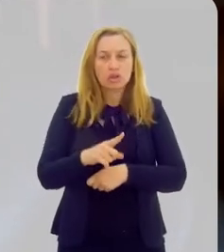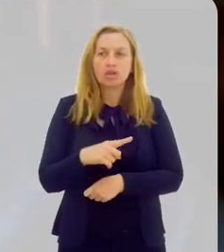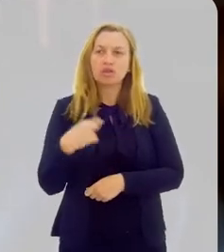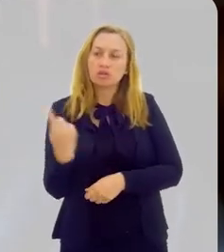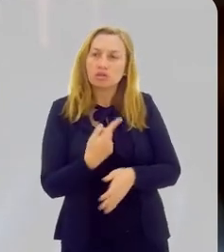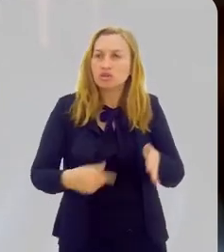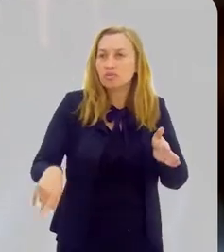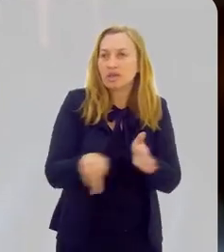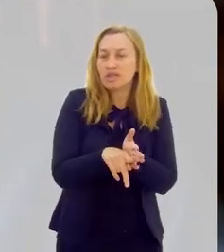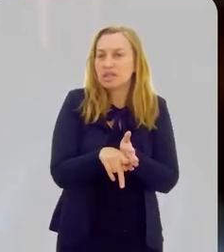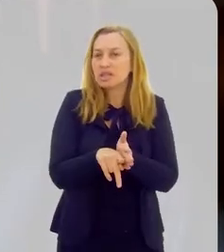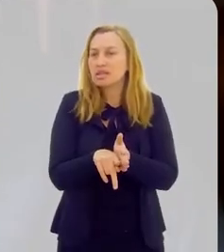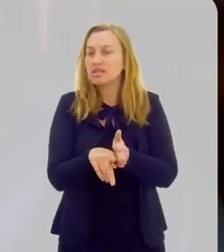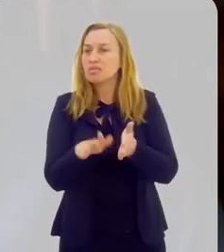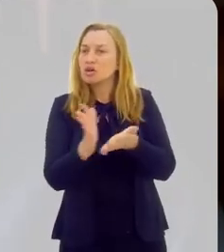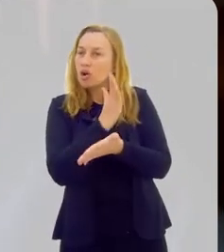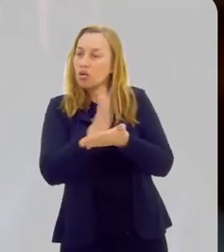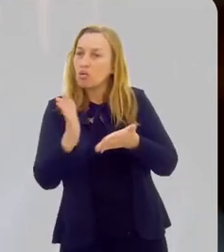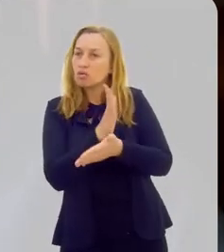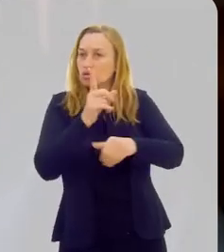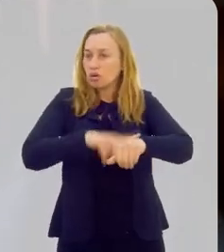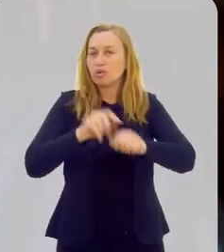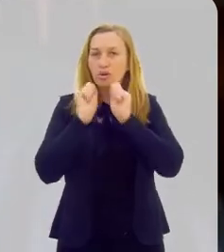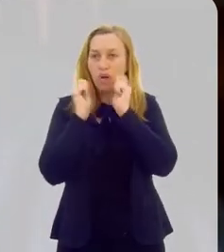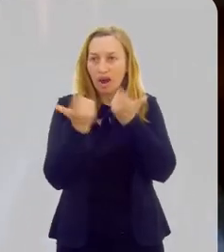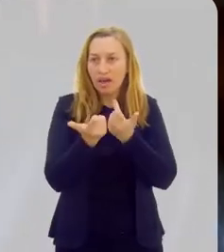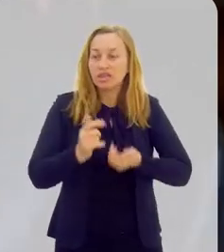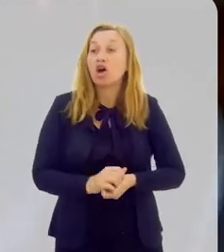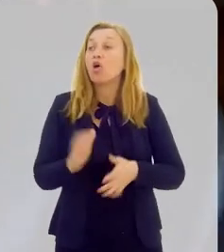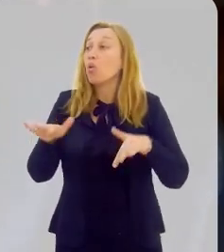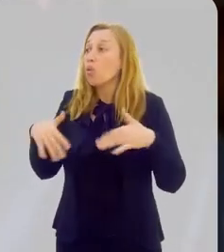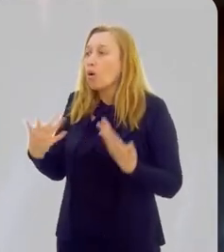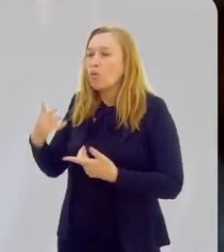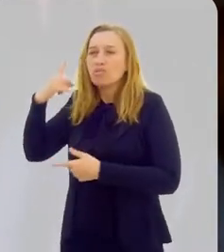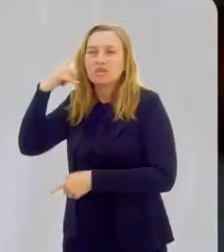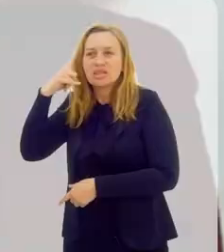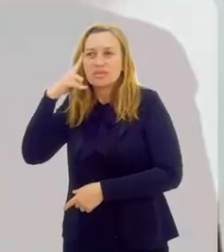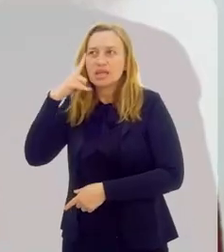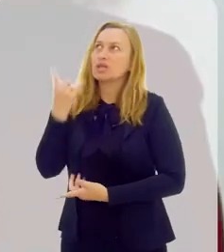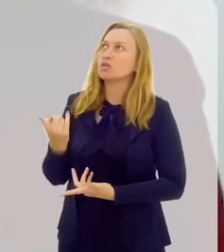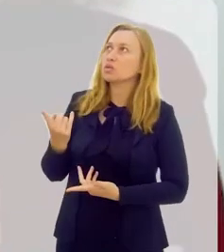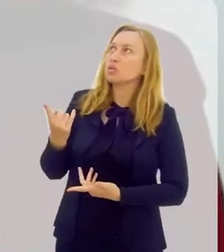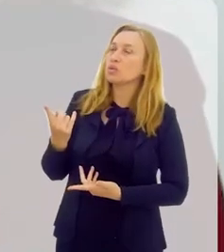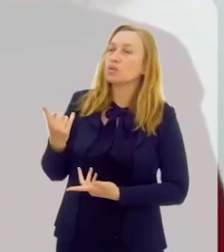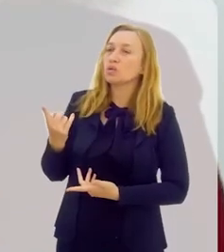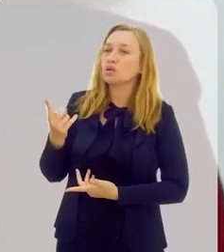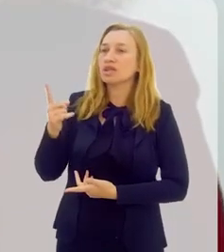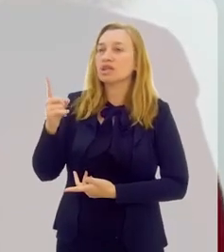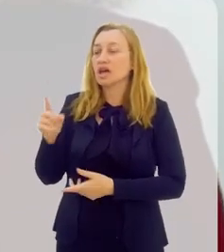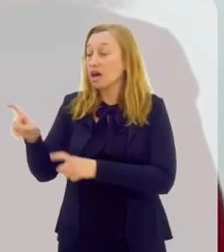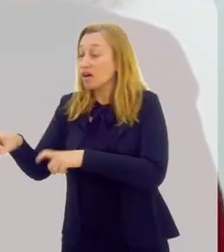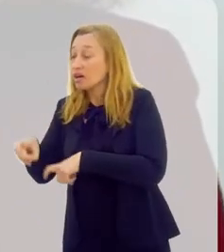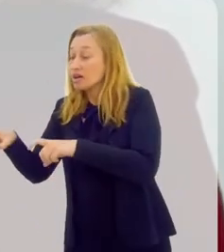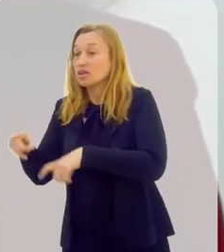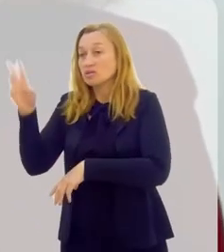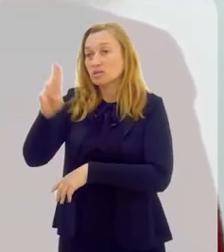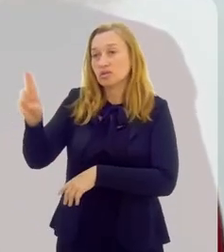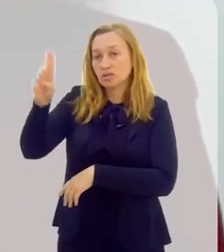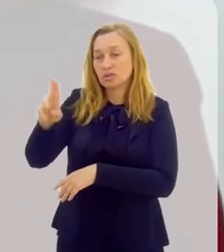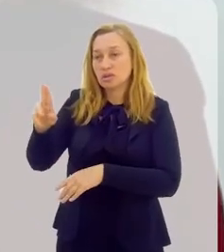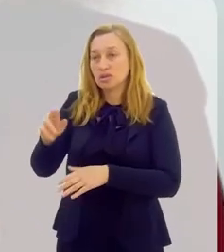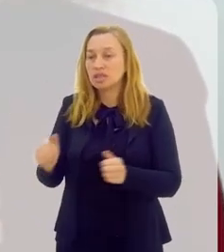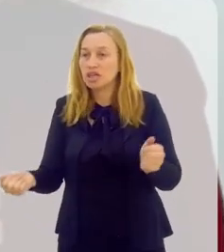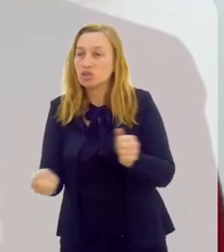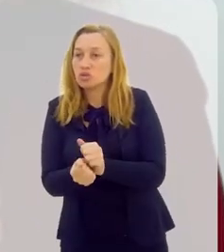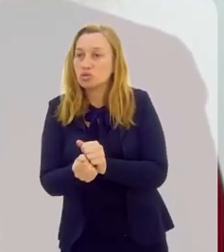Econômico, do qual a gente faz parte até em algumas parcerias com a LERJ. Qual a expectativa da Rural de